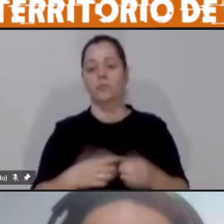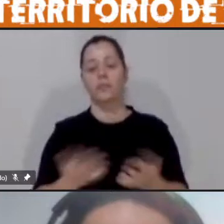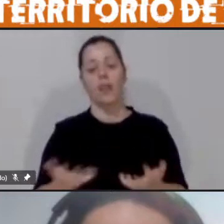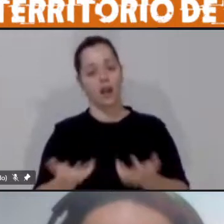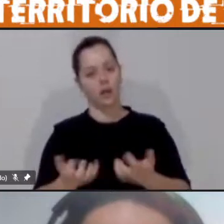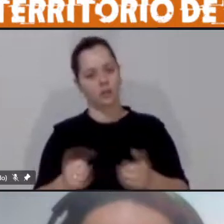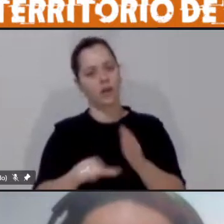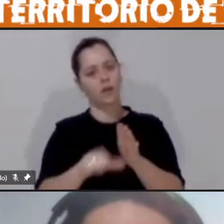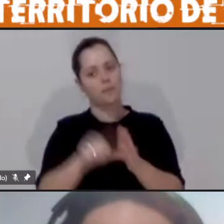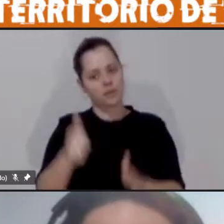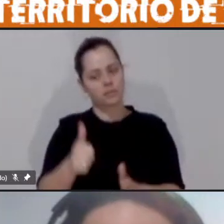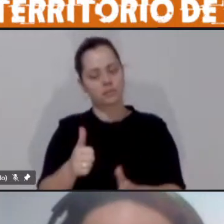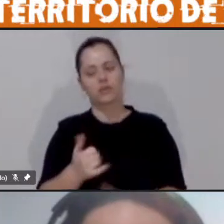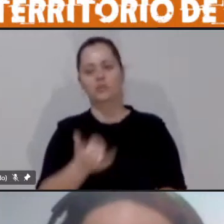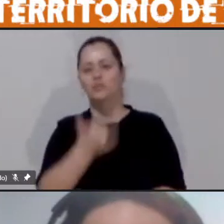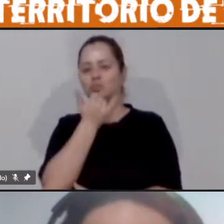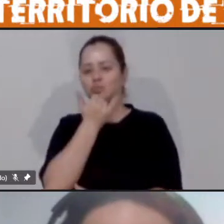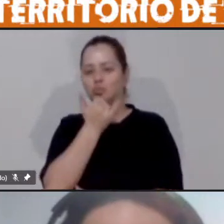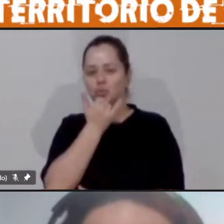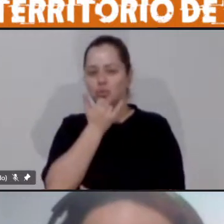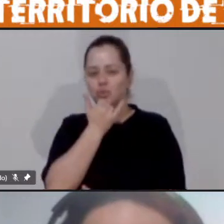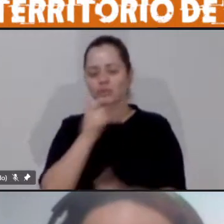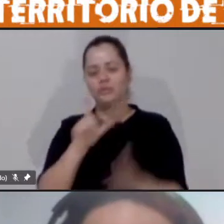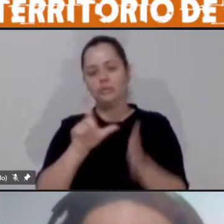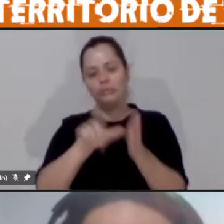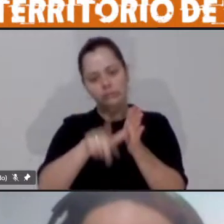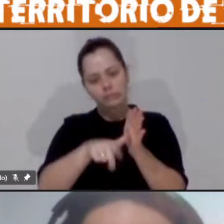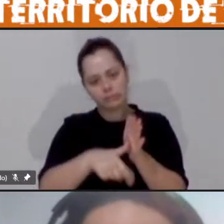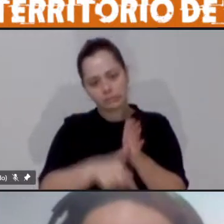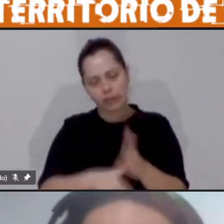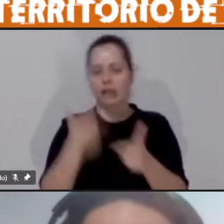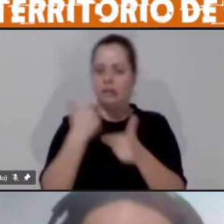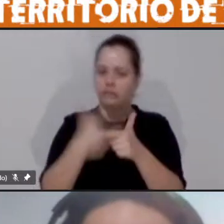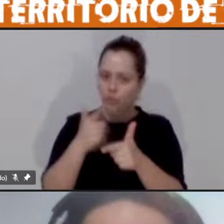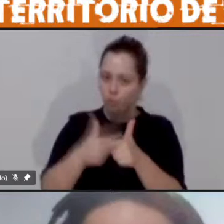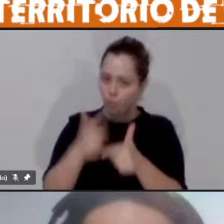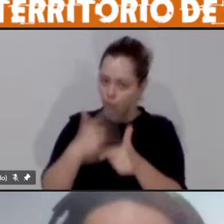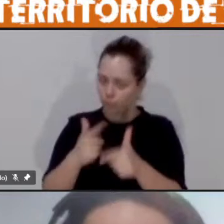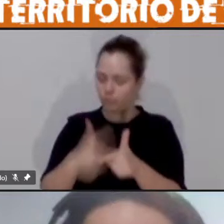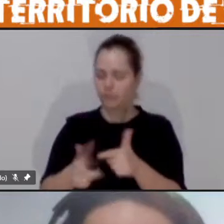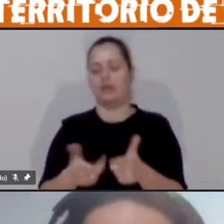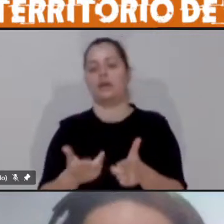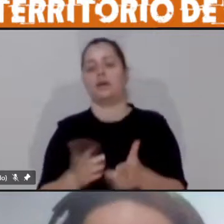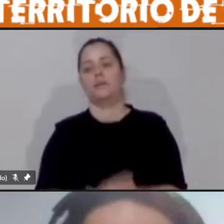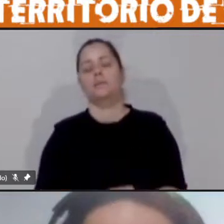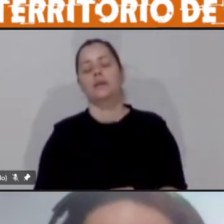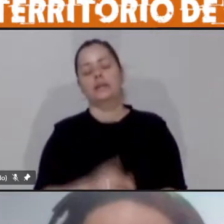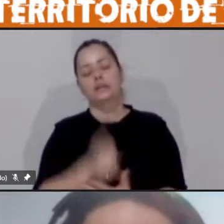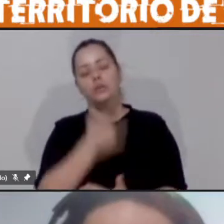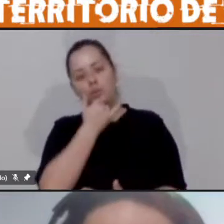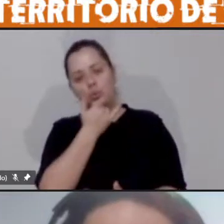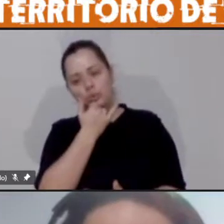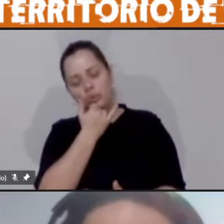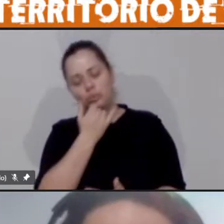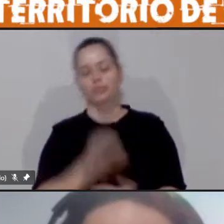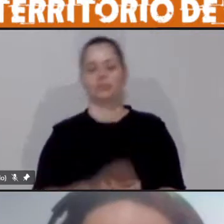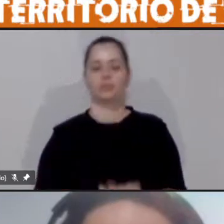me desculpar com atraso, problemas técnicos, a virtualidade nos prega essas peças.